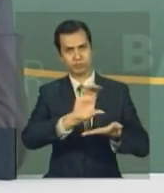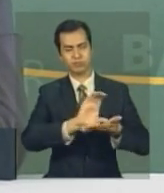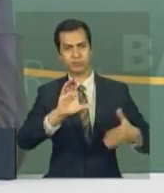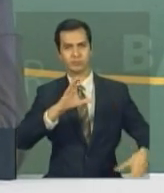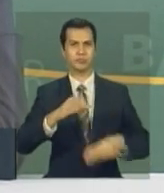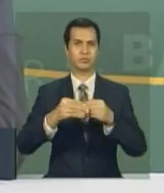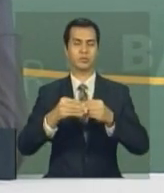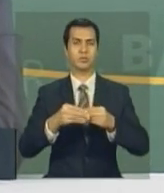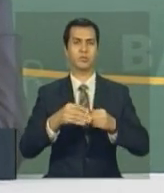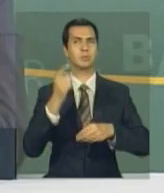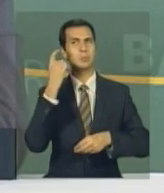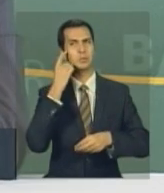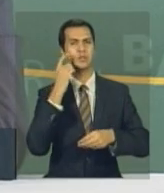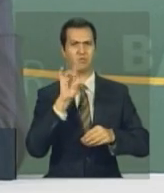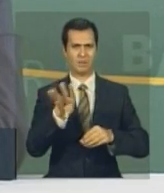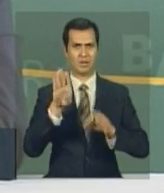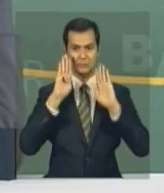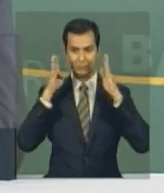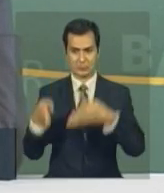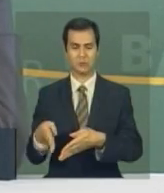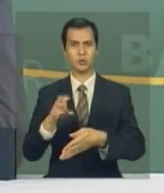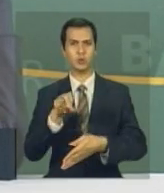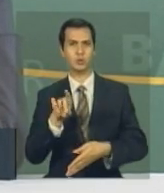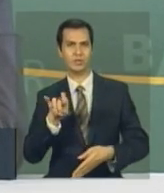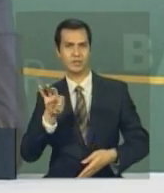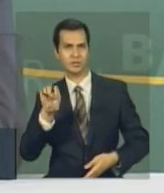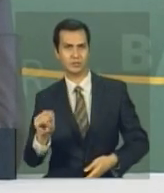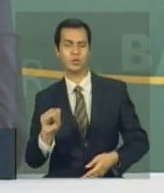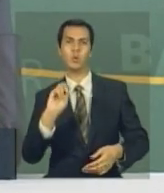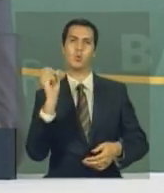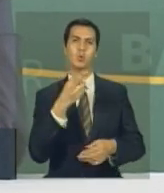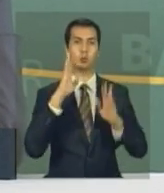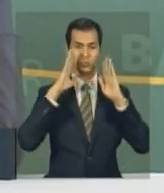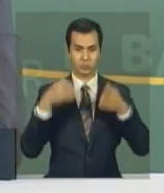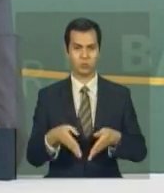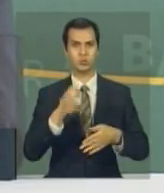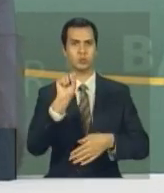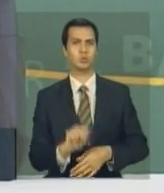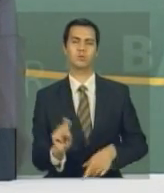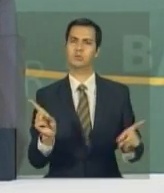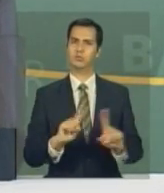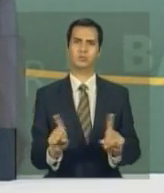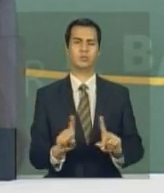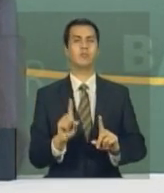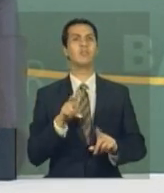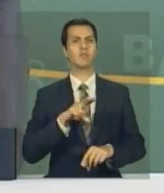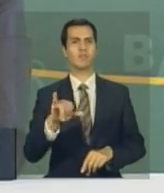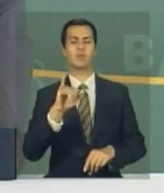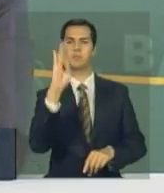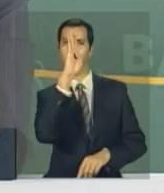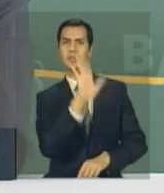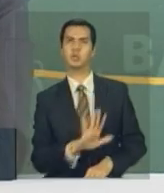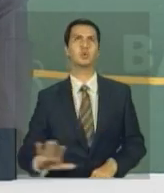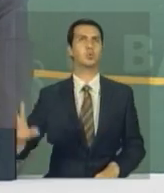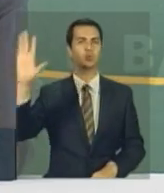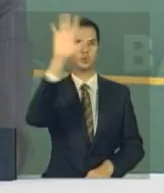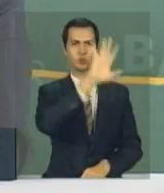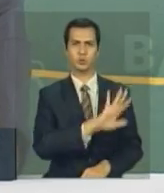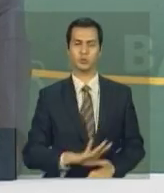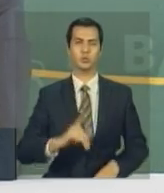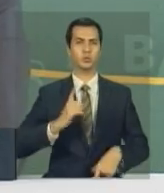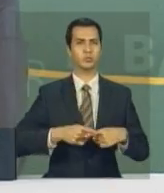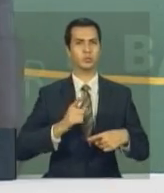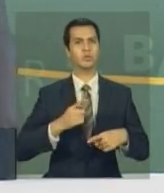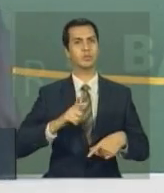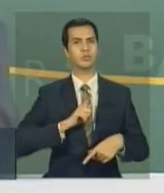exclusivamente uma concentração no Sudeste e no Sul para o programa de jovens talentos e PVE. Eles serão distribuídos pelo país inteiro em função